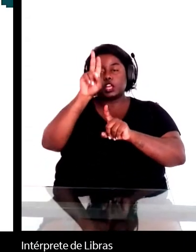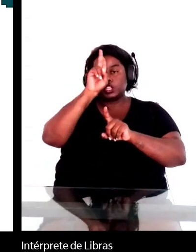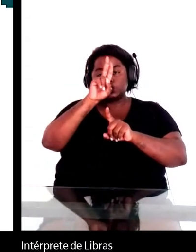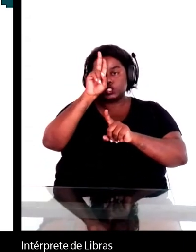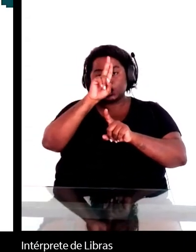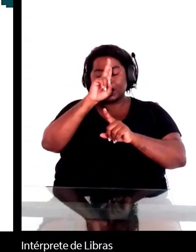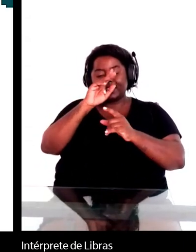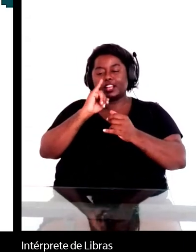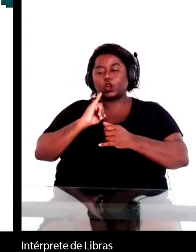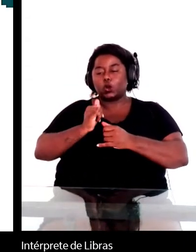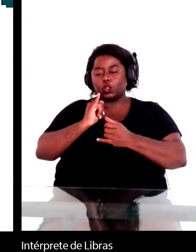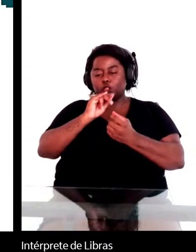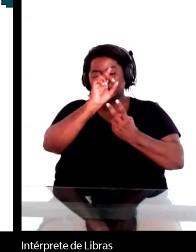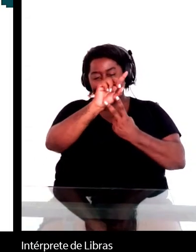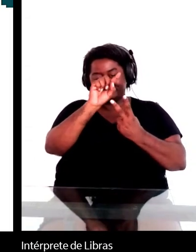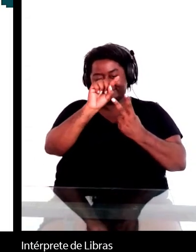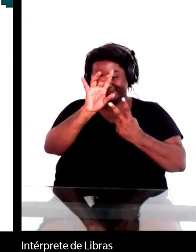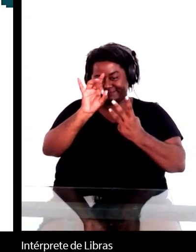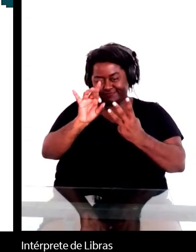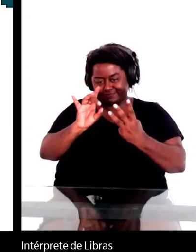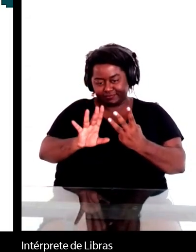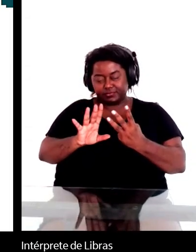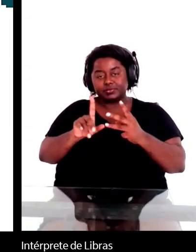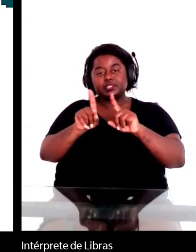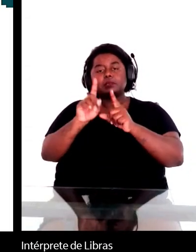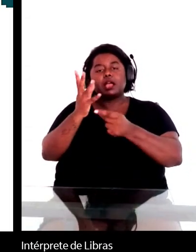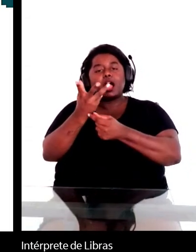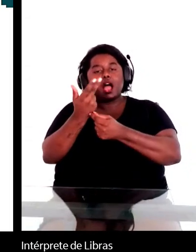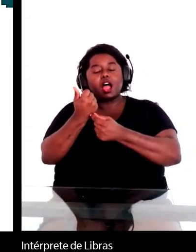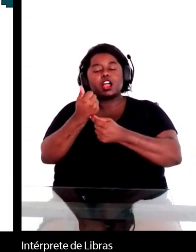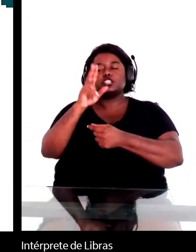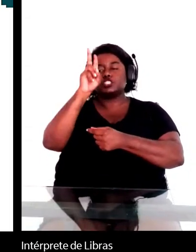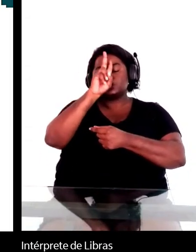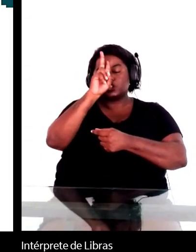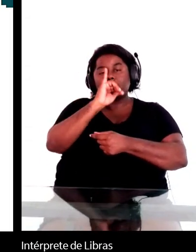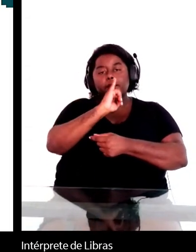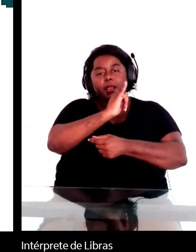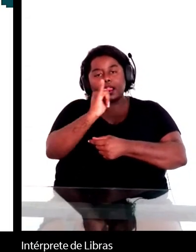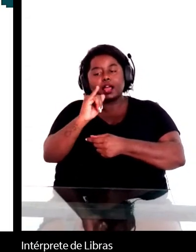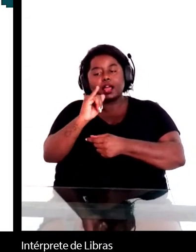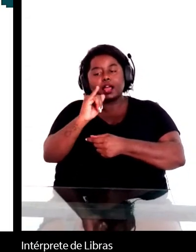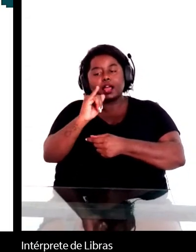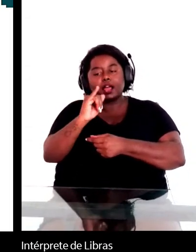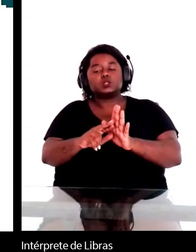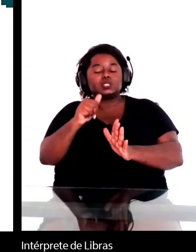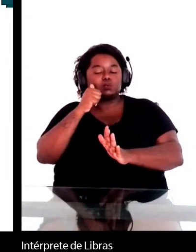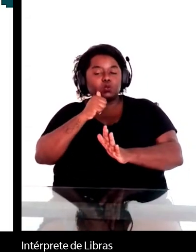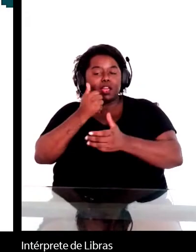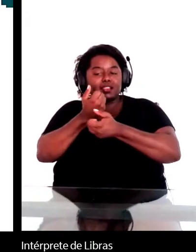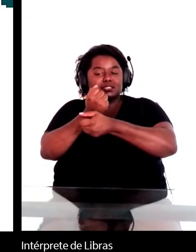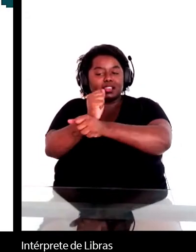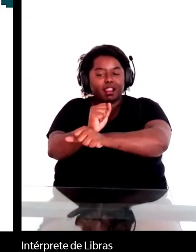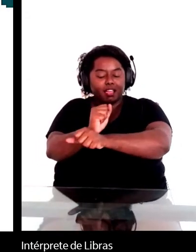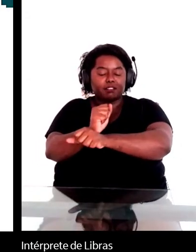de contar histórias, a representação da escravidão e da mulher nesses contos, a moralidade dos